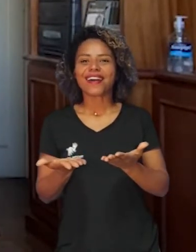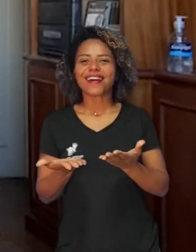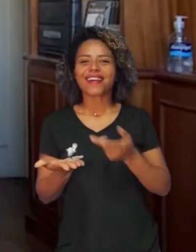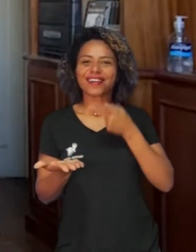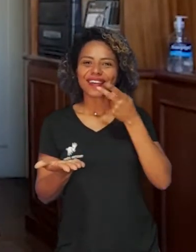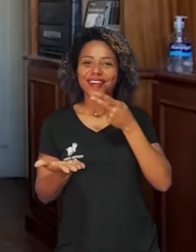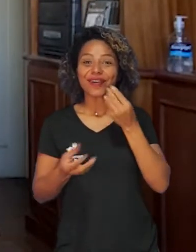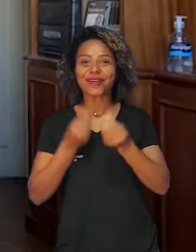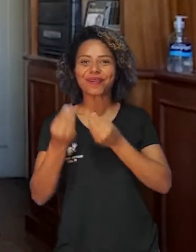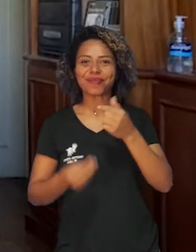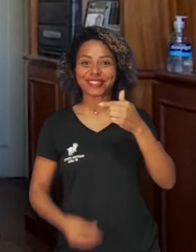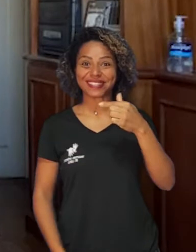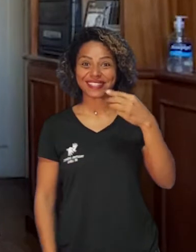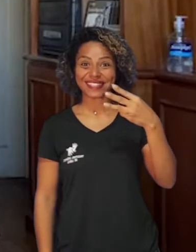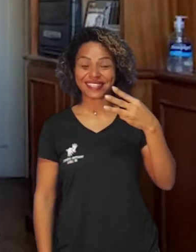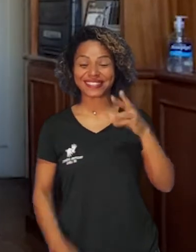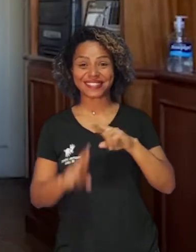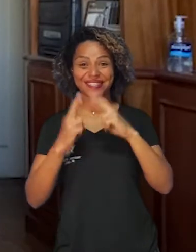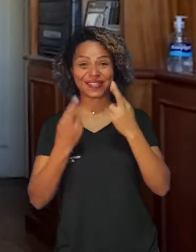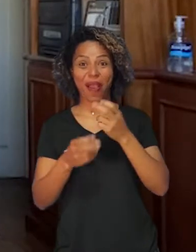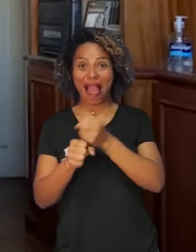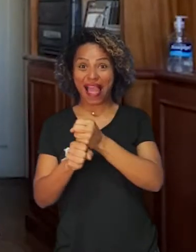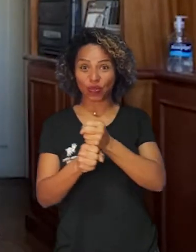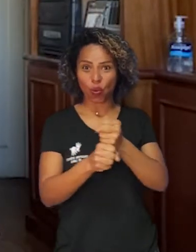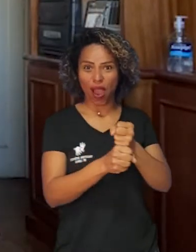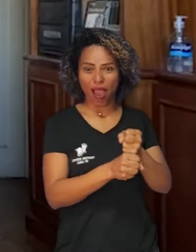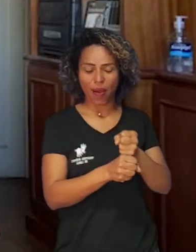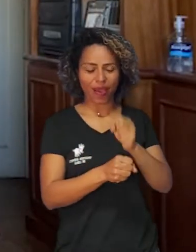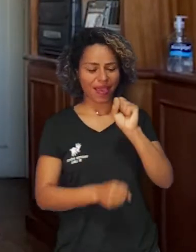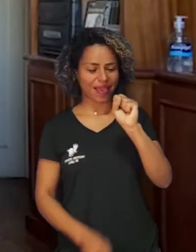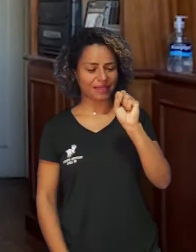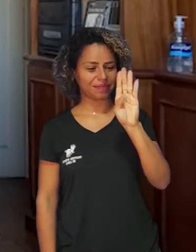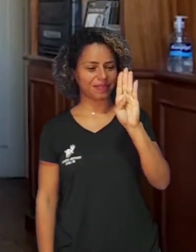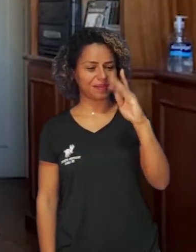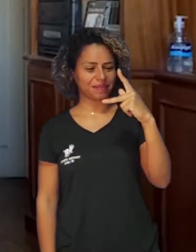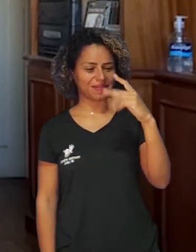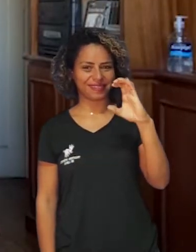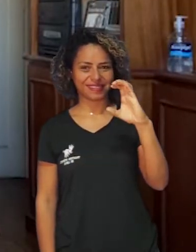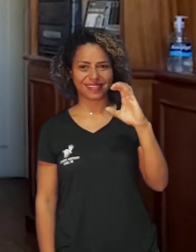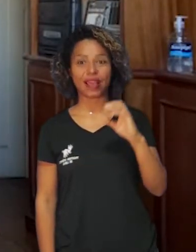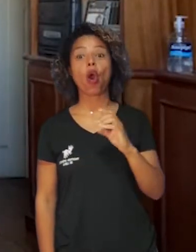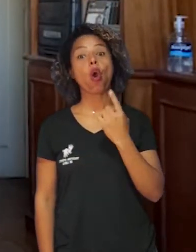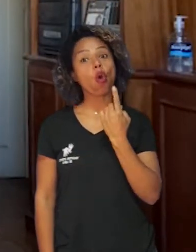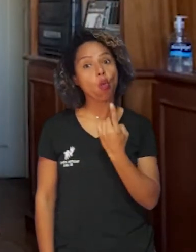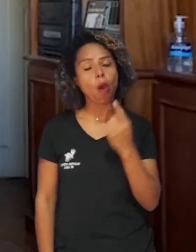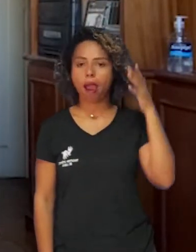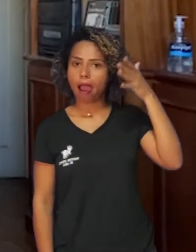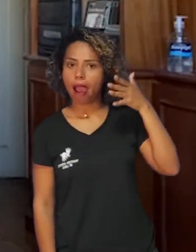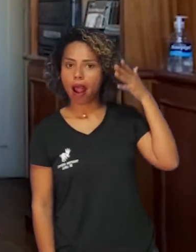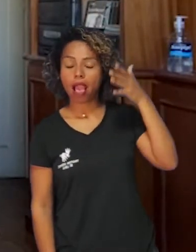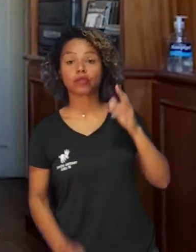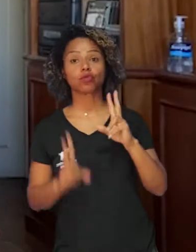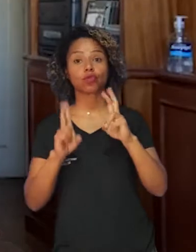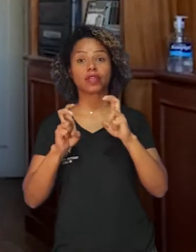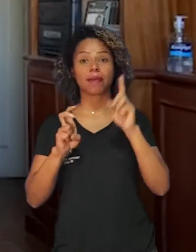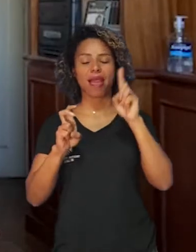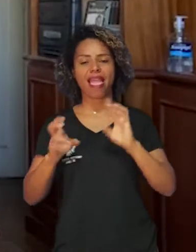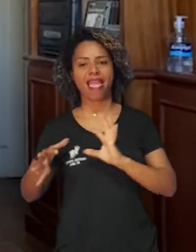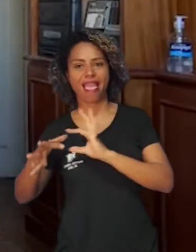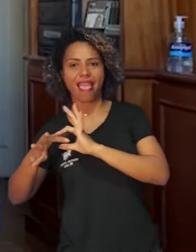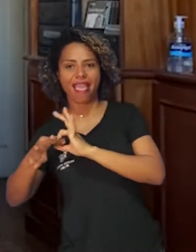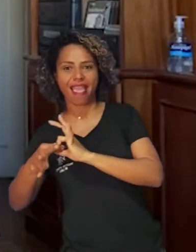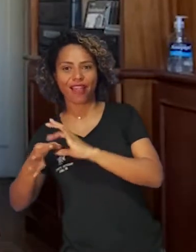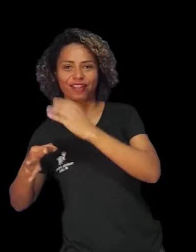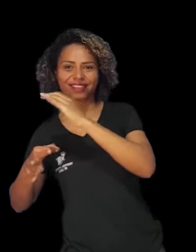Anual da SBPC. Uma das palestras realizadas durante o evento tem como tema o elo entre a